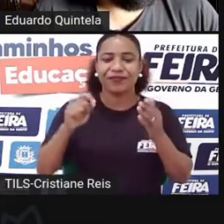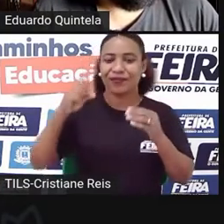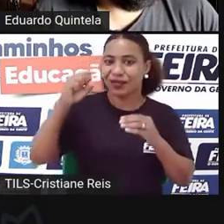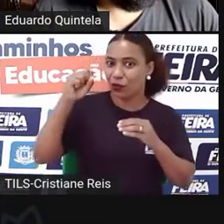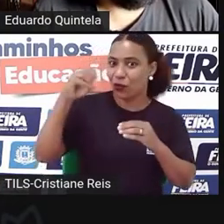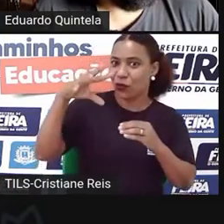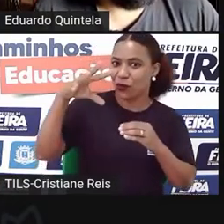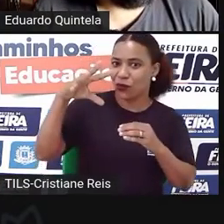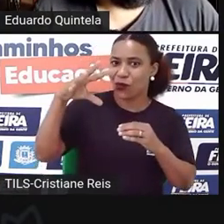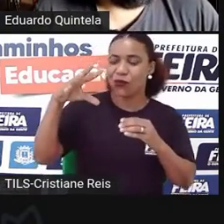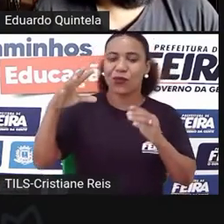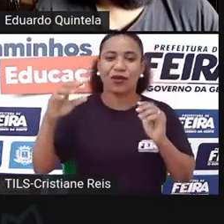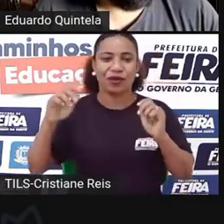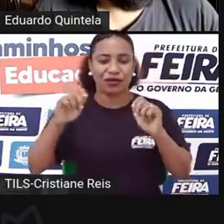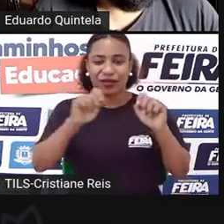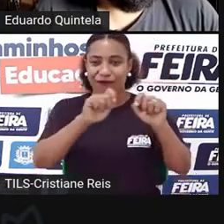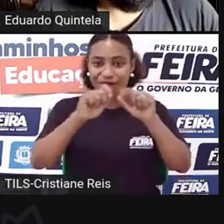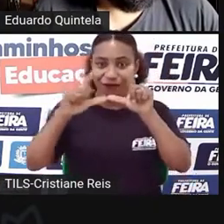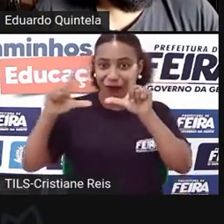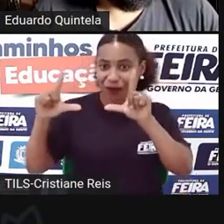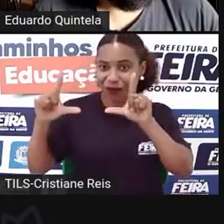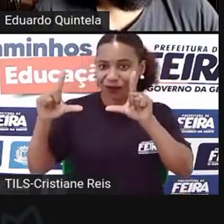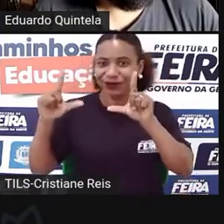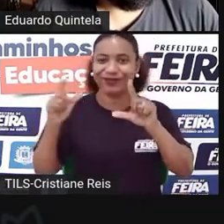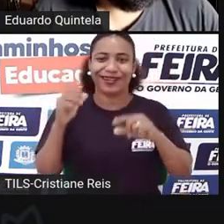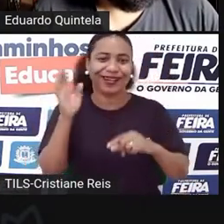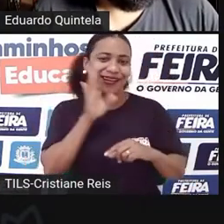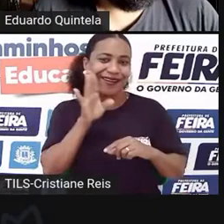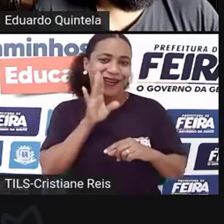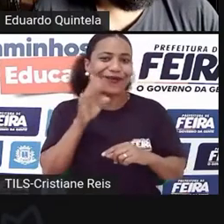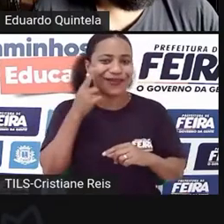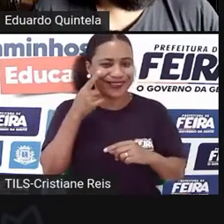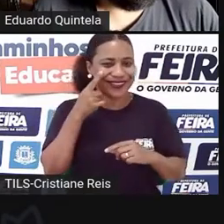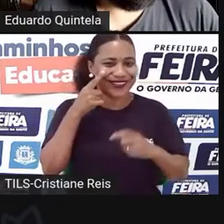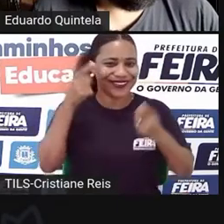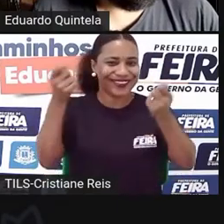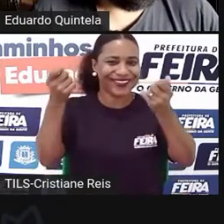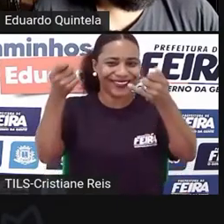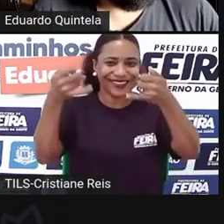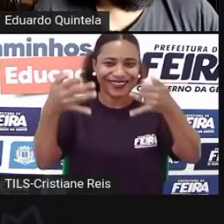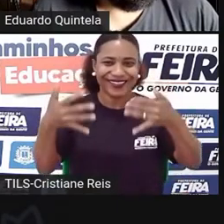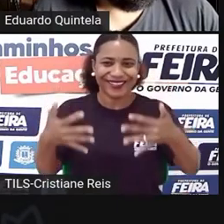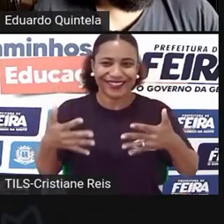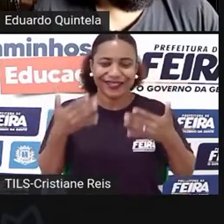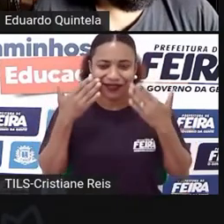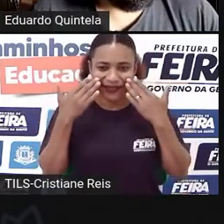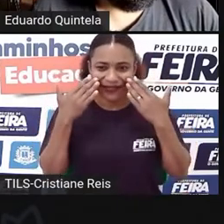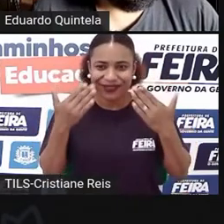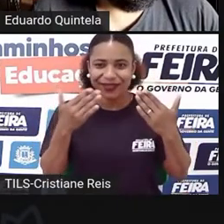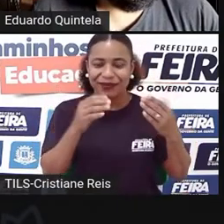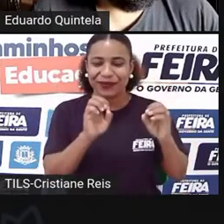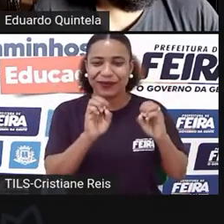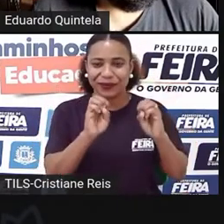luz, da exposição. Achei bem bacana isso. Bora ver aqui, deixa eu colocar o slide.